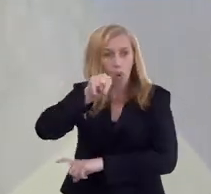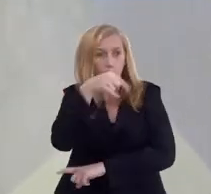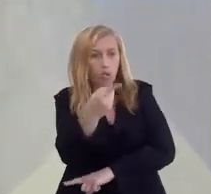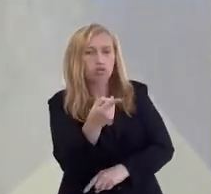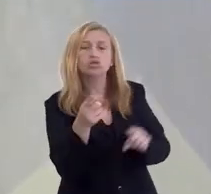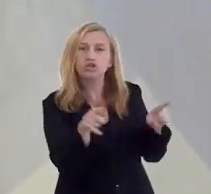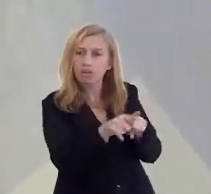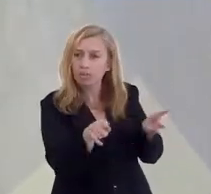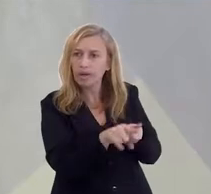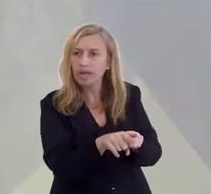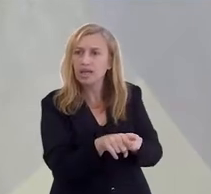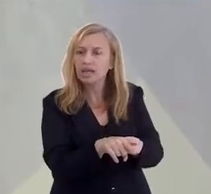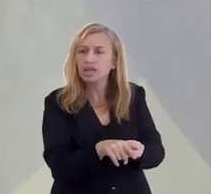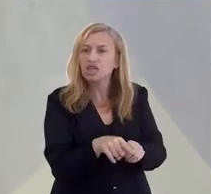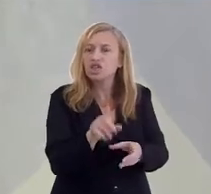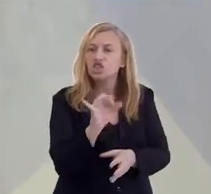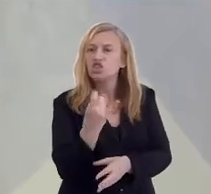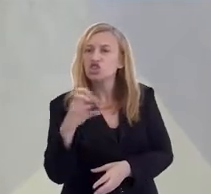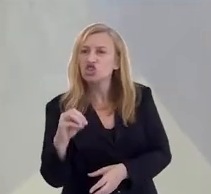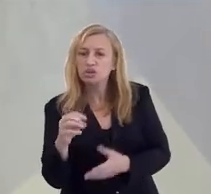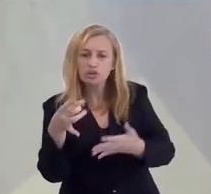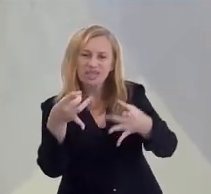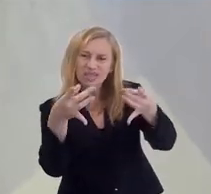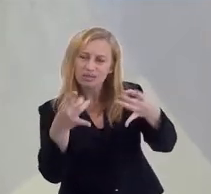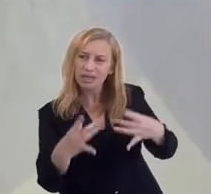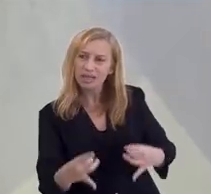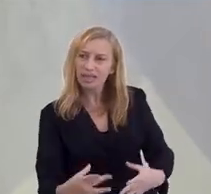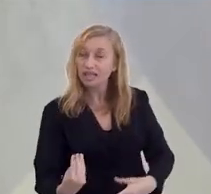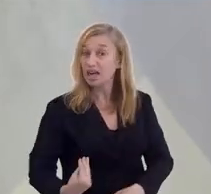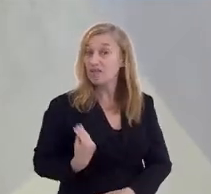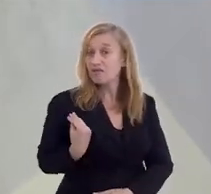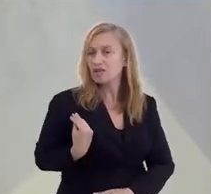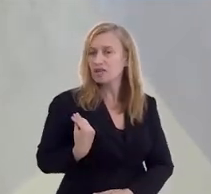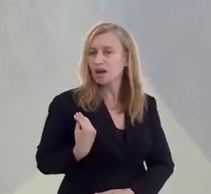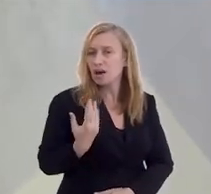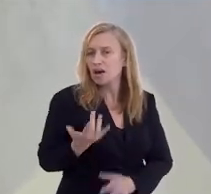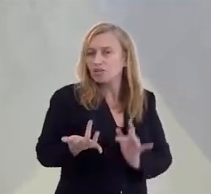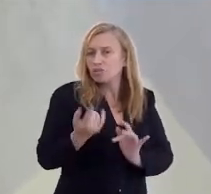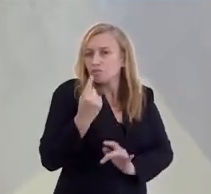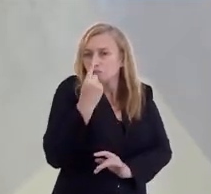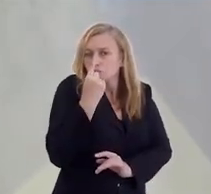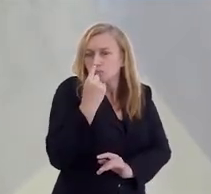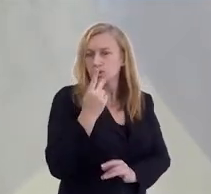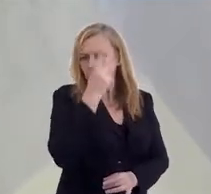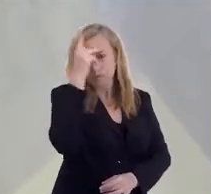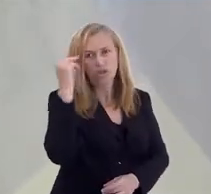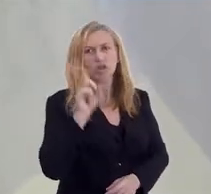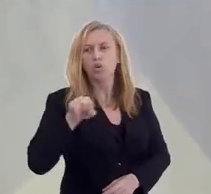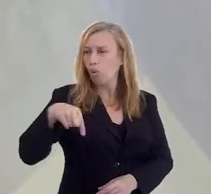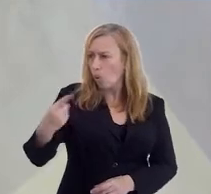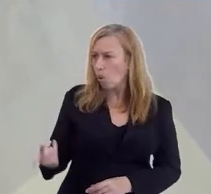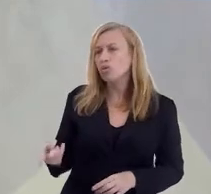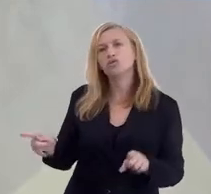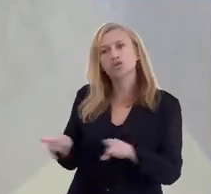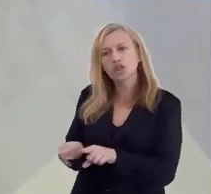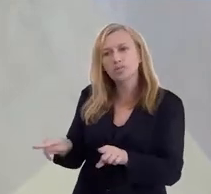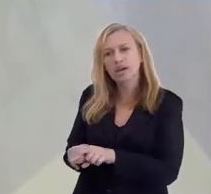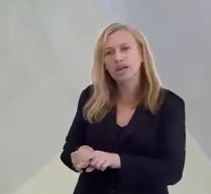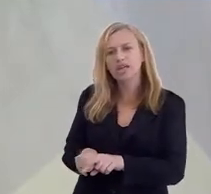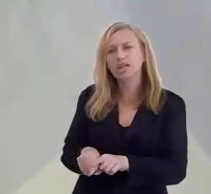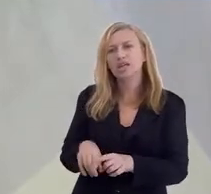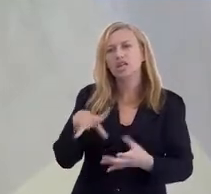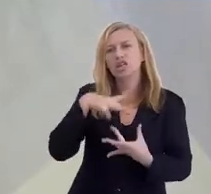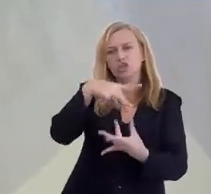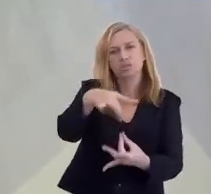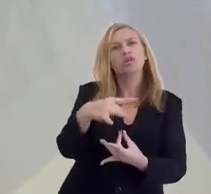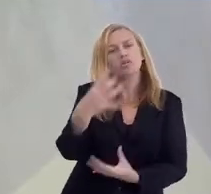e isso não é só esse caso, são muitos outros casos. Chico dava detalhes das vidas íntimas das pessoas. E com o